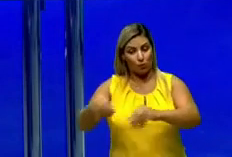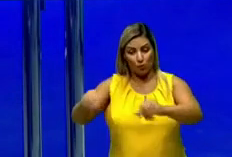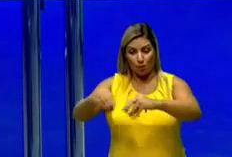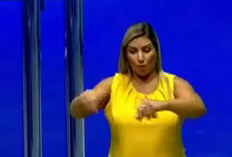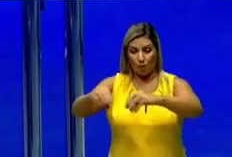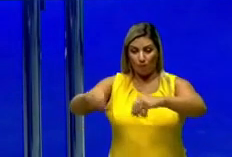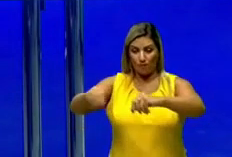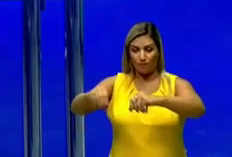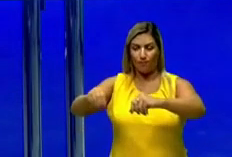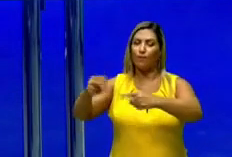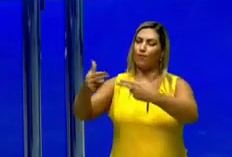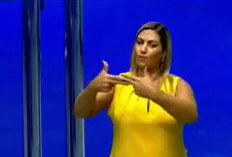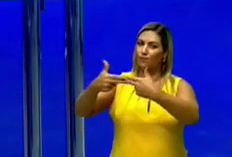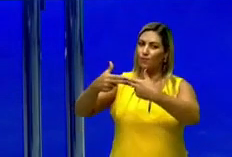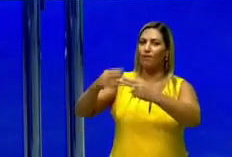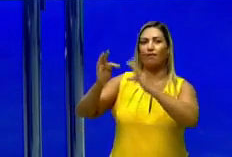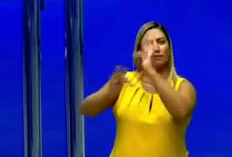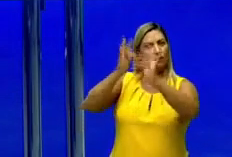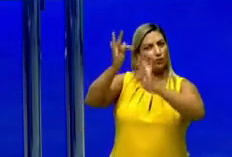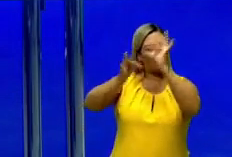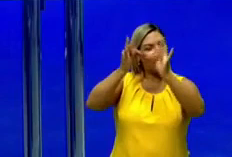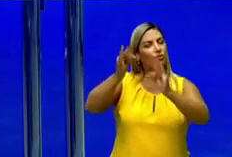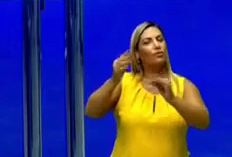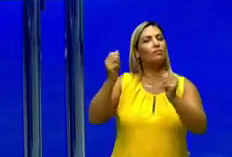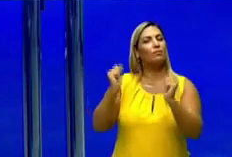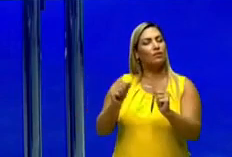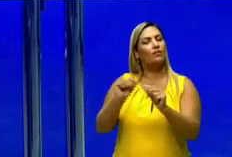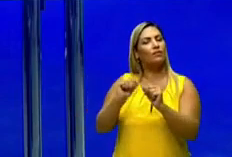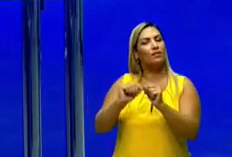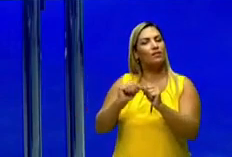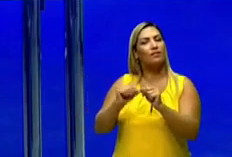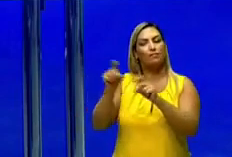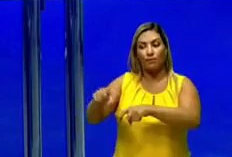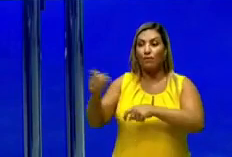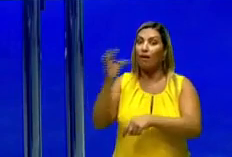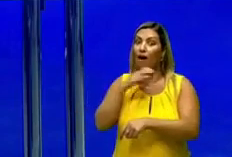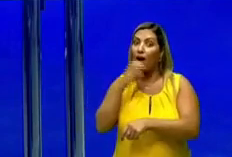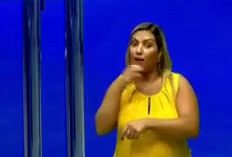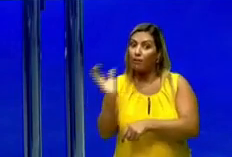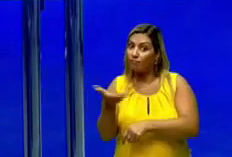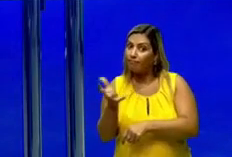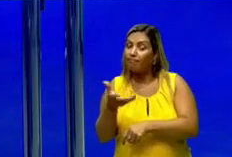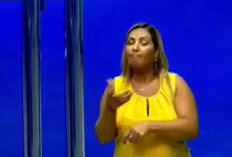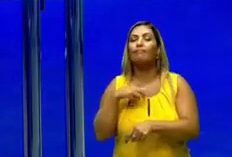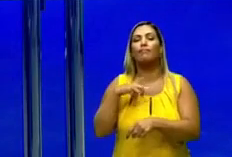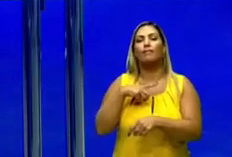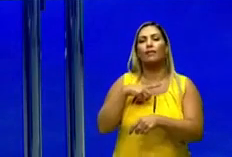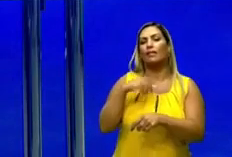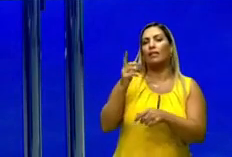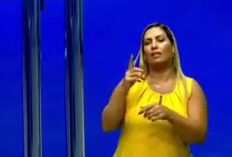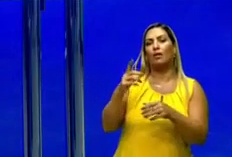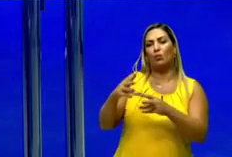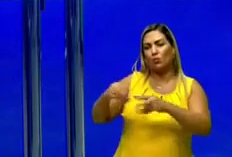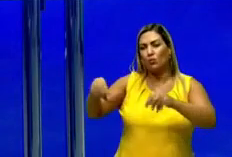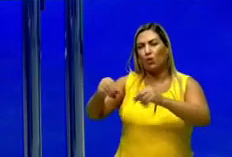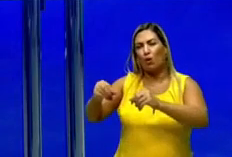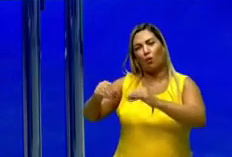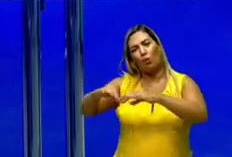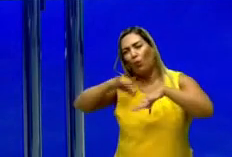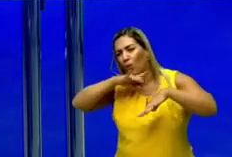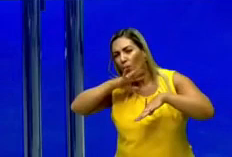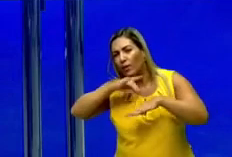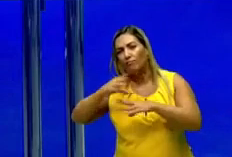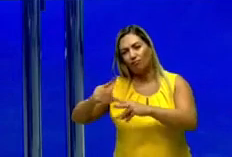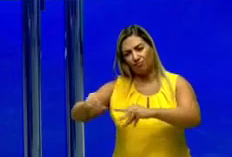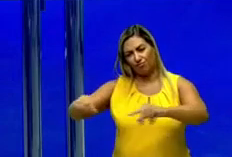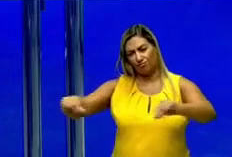Você pode utilizar a tecnologia para poder fazer a produção ser mais rápida e não acontecer o esgotamento do solo. Então você